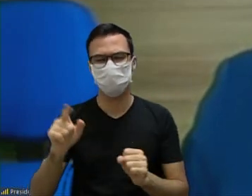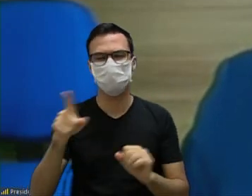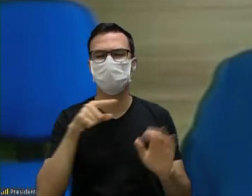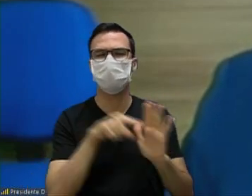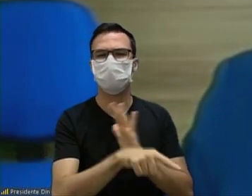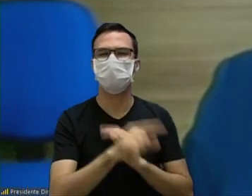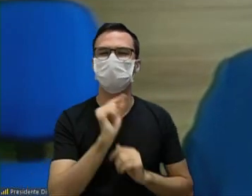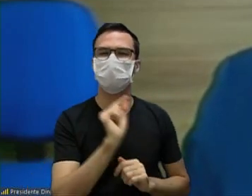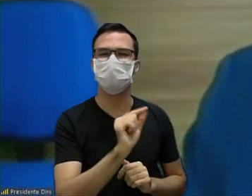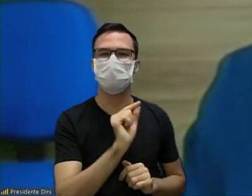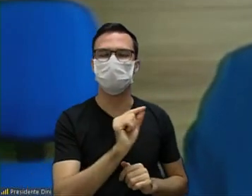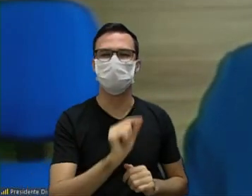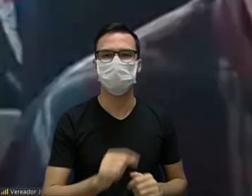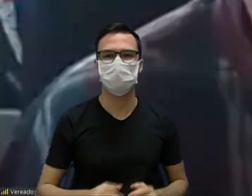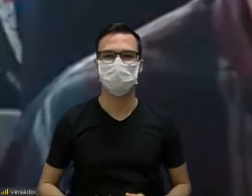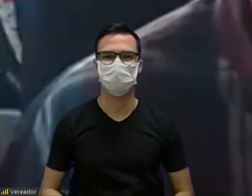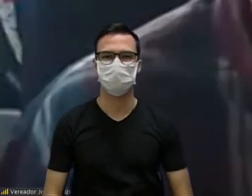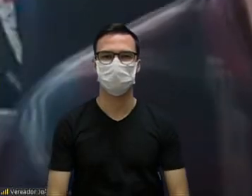a questão de ordem vereador